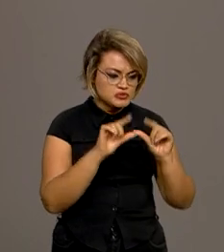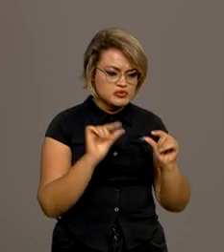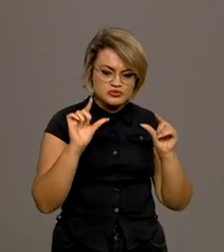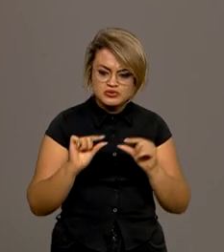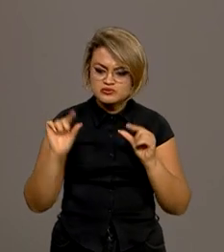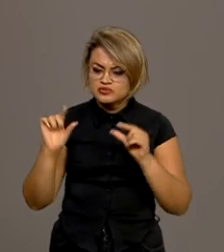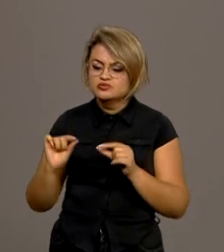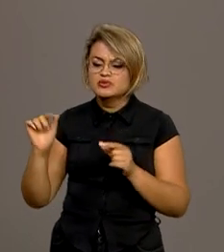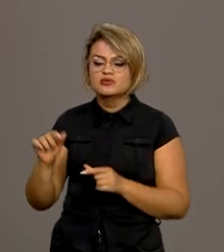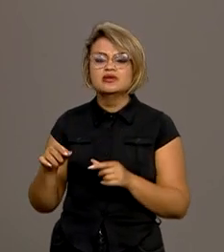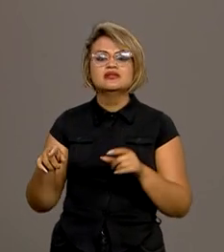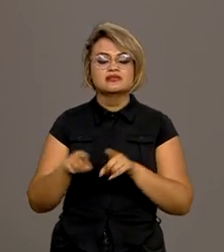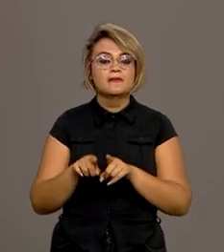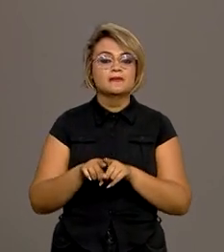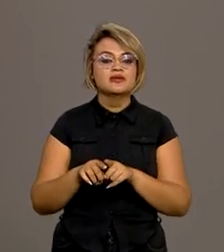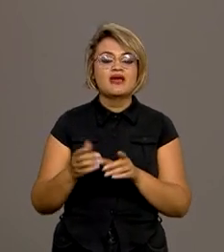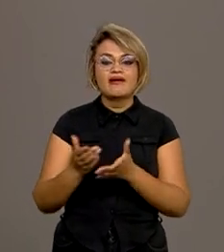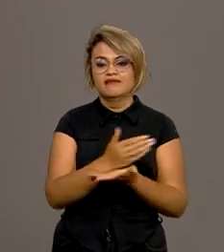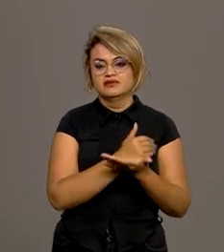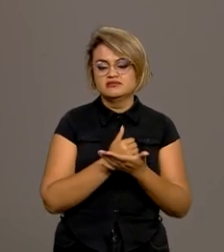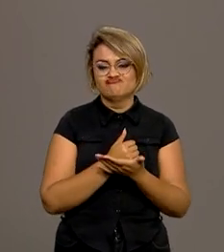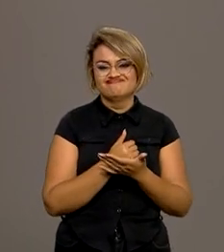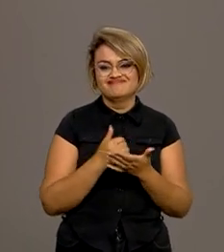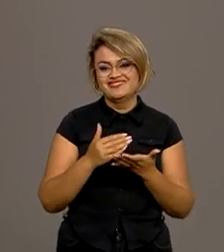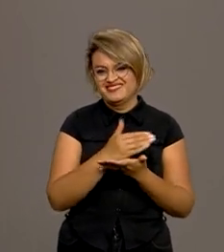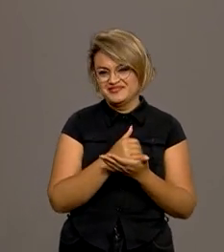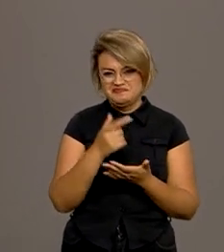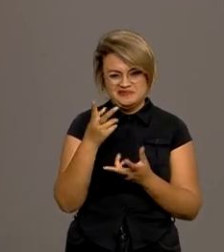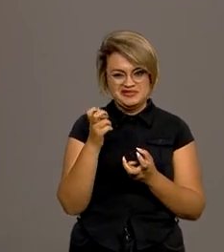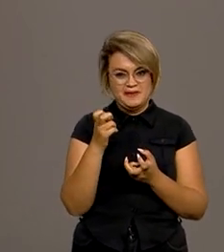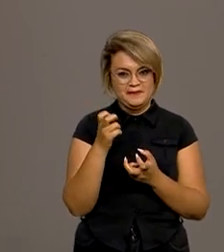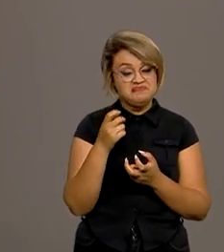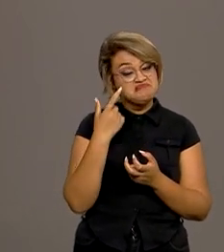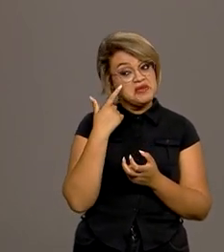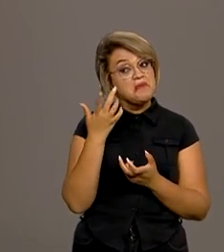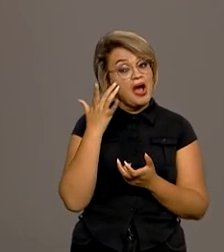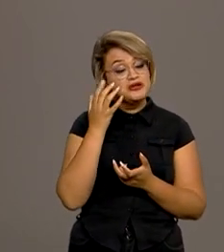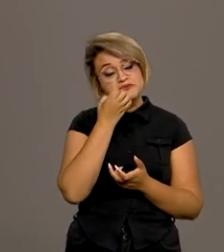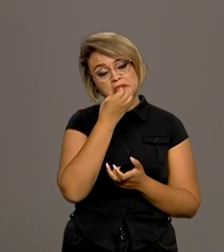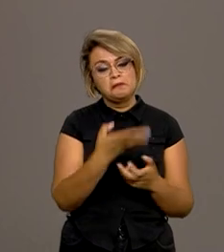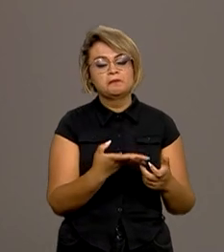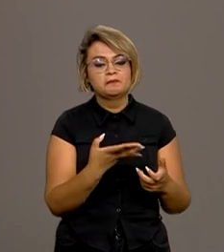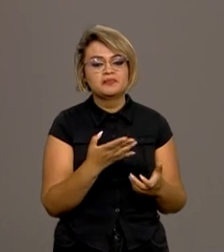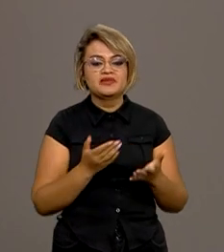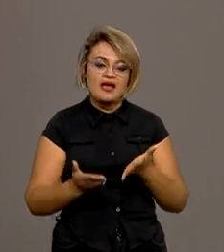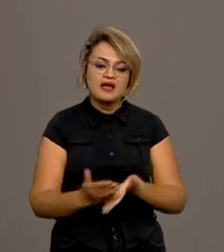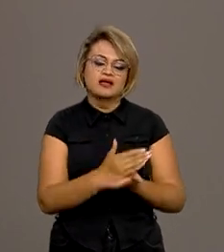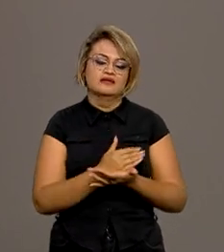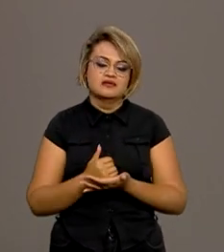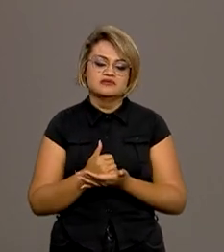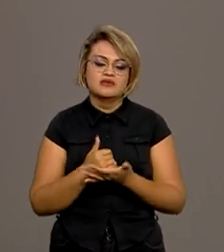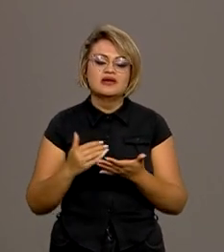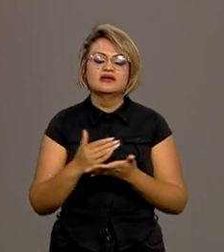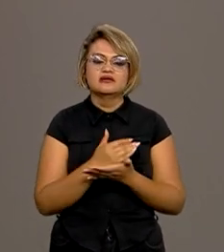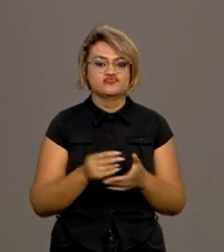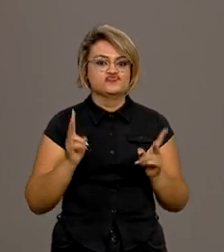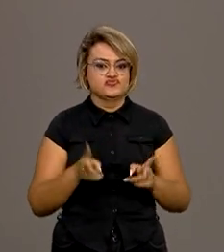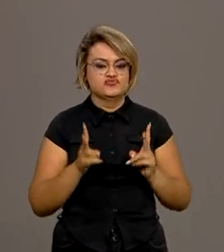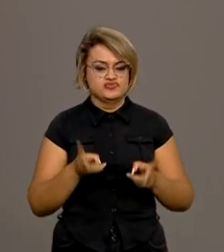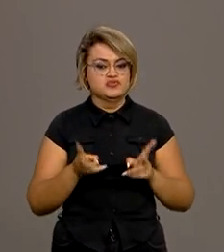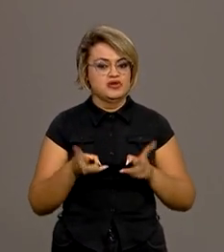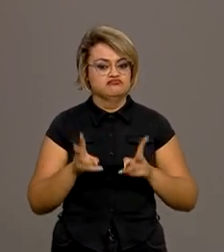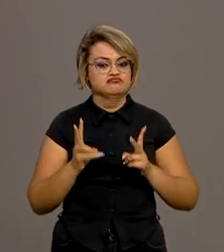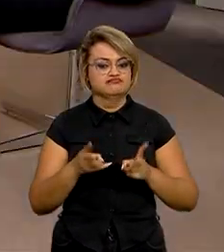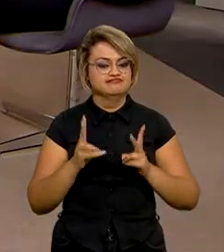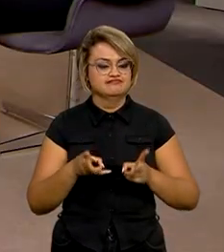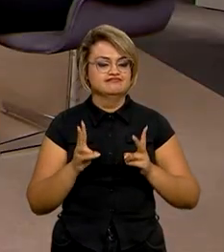despesa, mais do que isso, aumentar a arrecadação. Então, eu vejo com bons olhos, no sentido de que a arrecadação, ela está se mantendo, né?